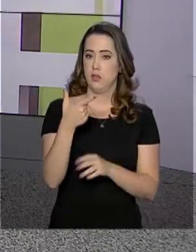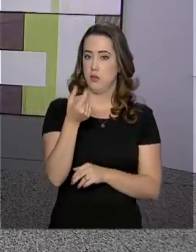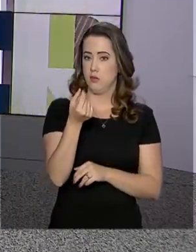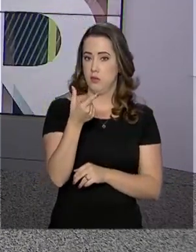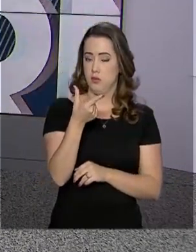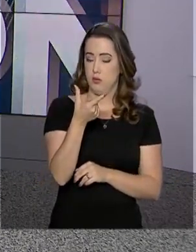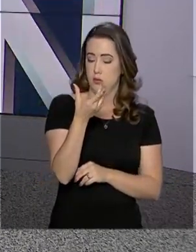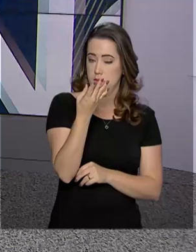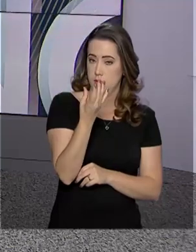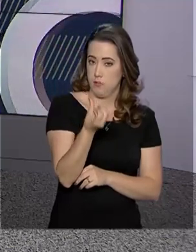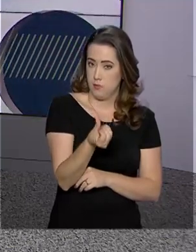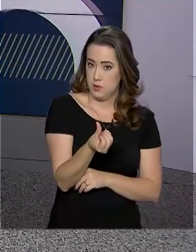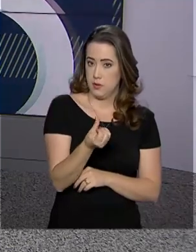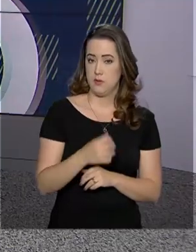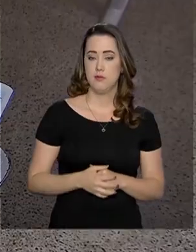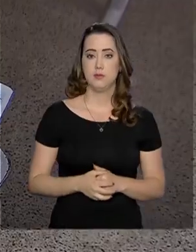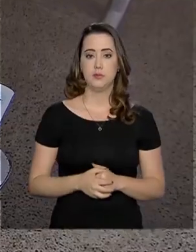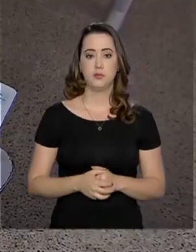2026.